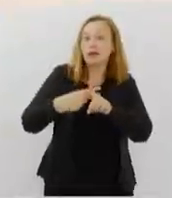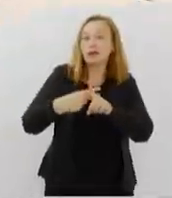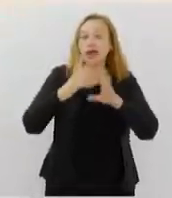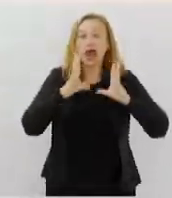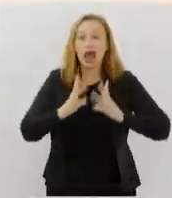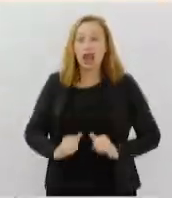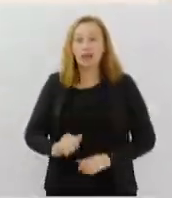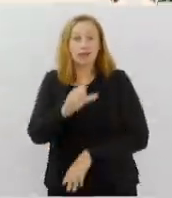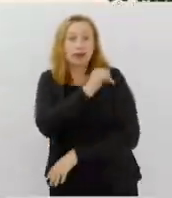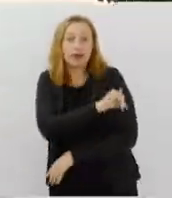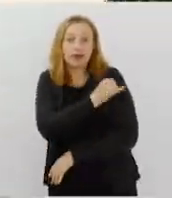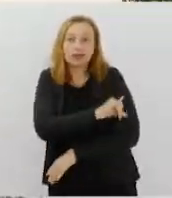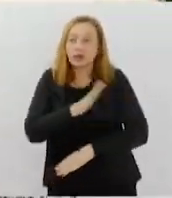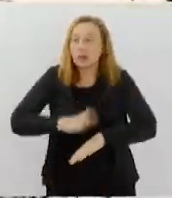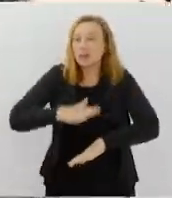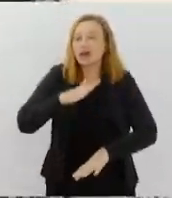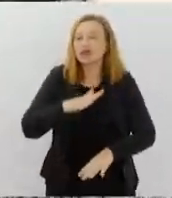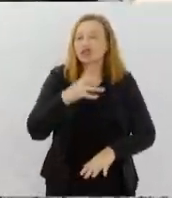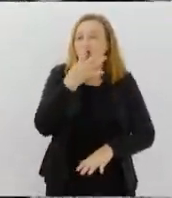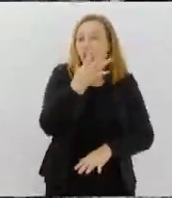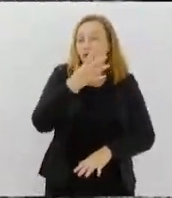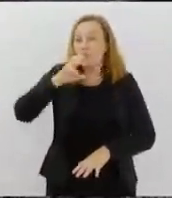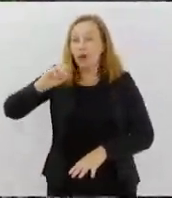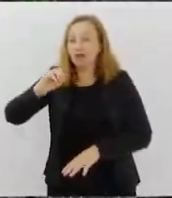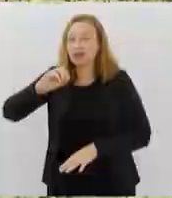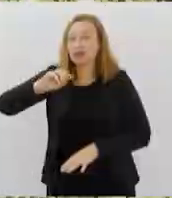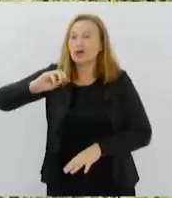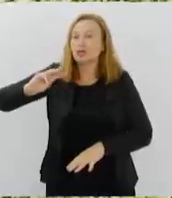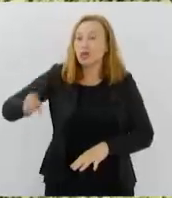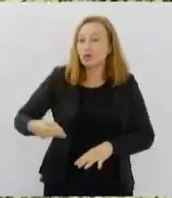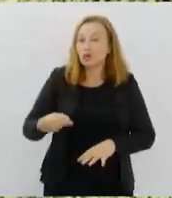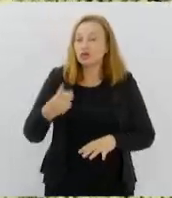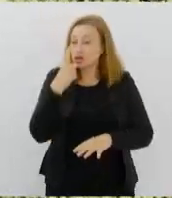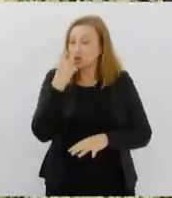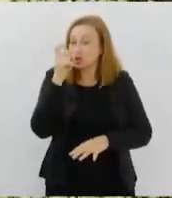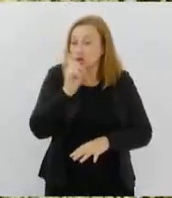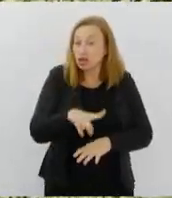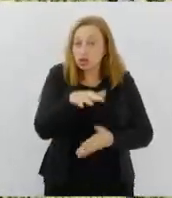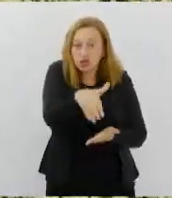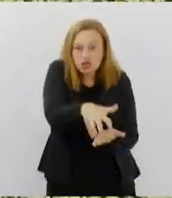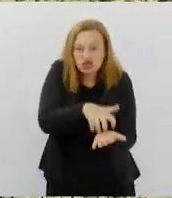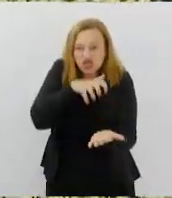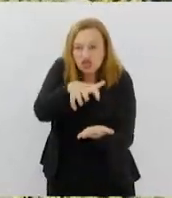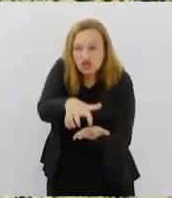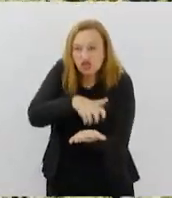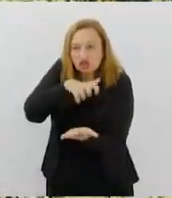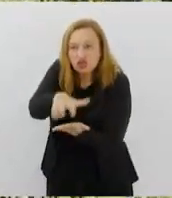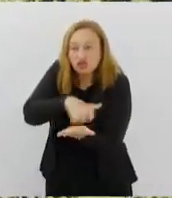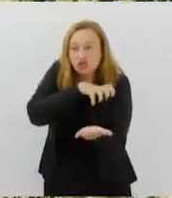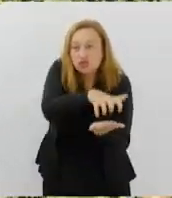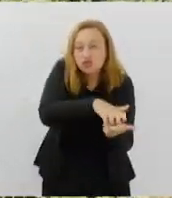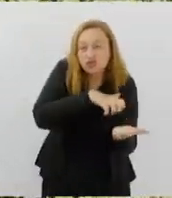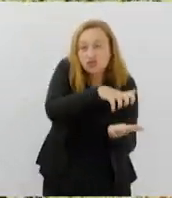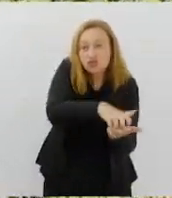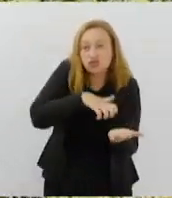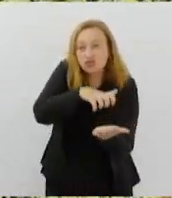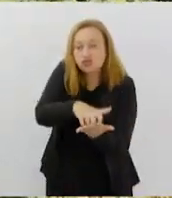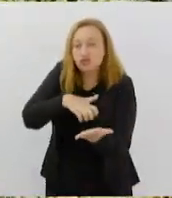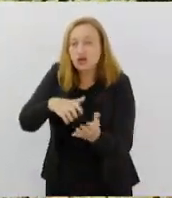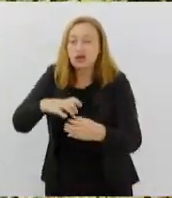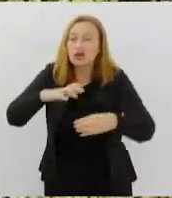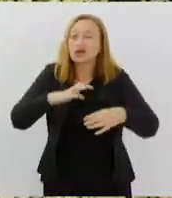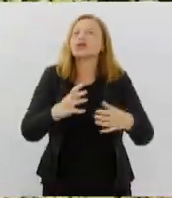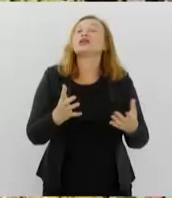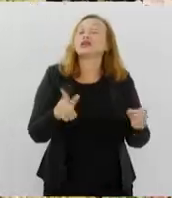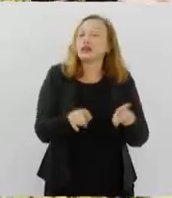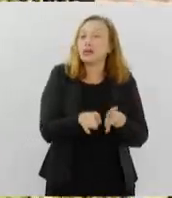Rio, que retirou mais de 4 milhões e meio de metros cúbicos de lixo na limpeza e desassoreamento de canais, rios